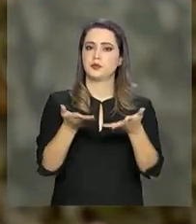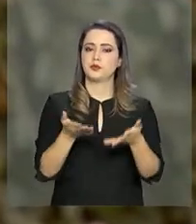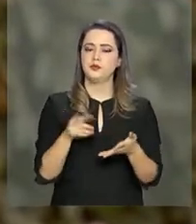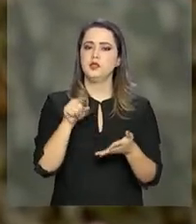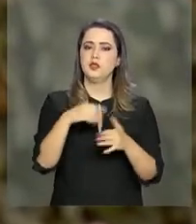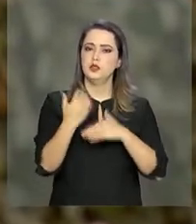para crescer mais.